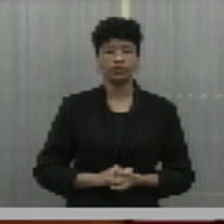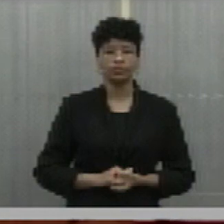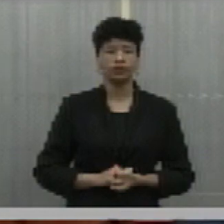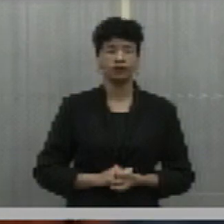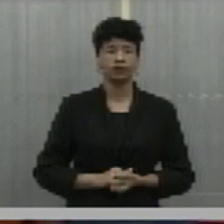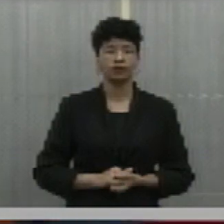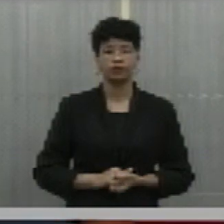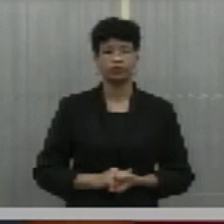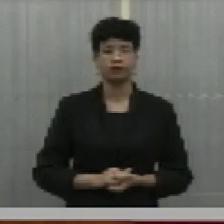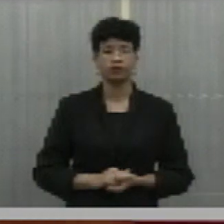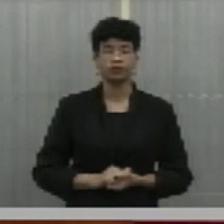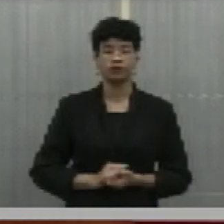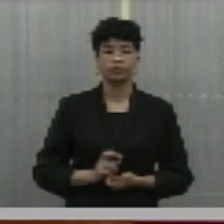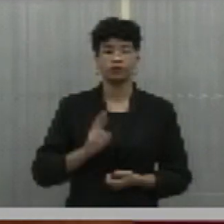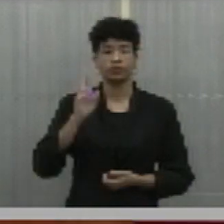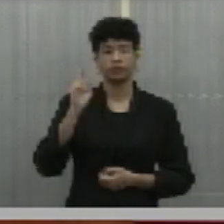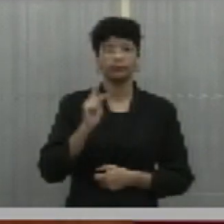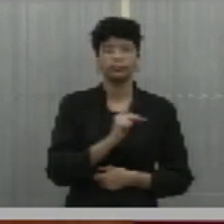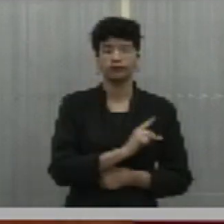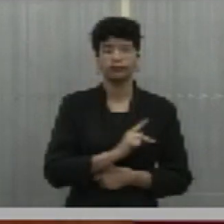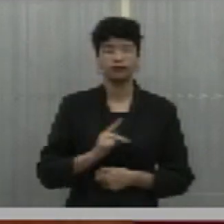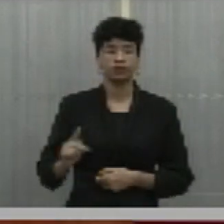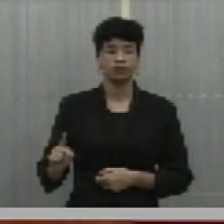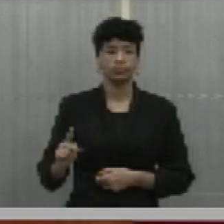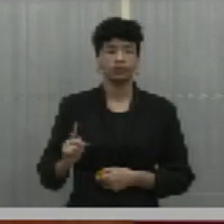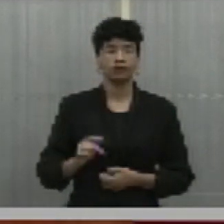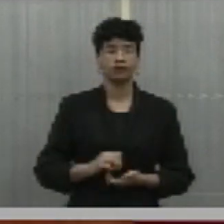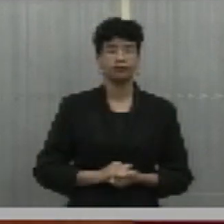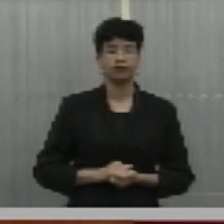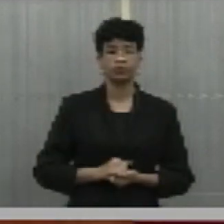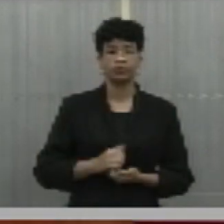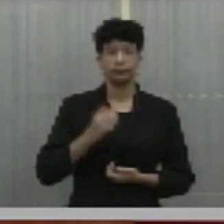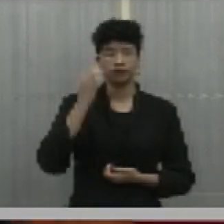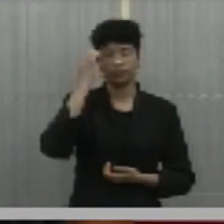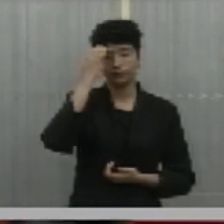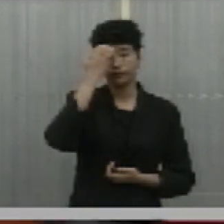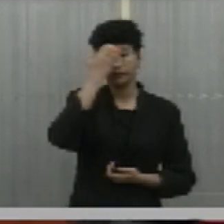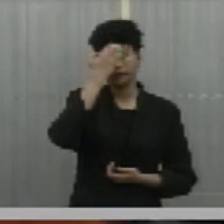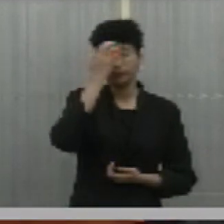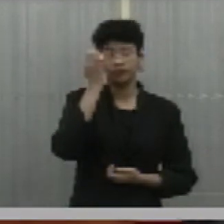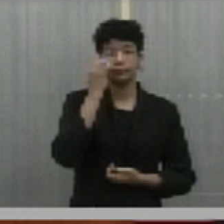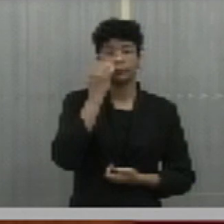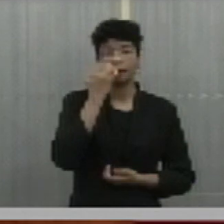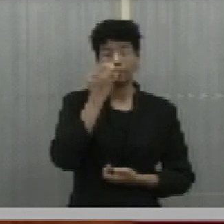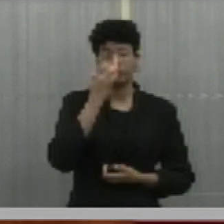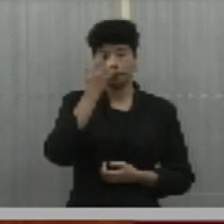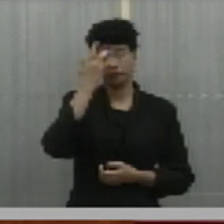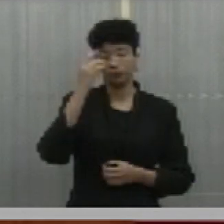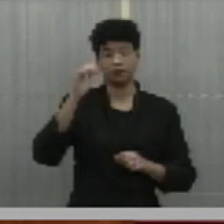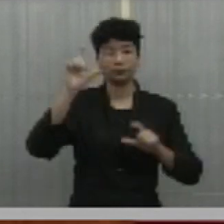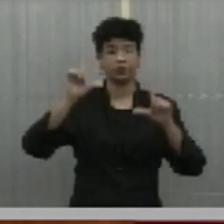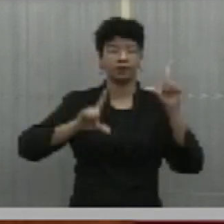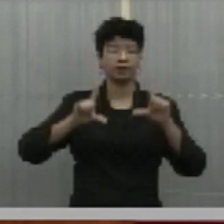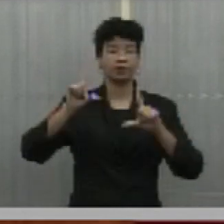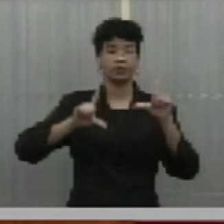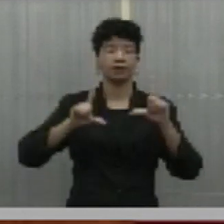Bom, senhor presidente, senhores deputados, senhoras deputadas, telespectadores,